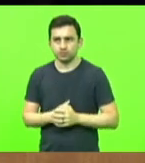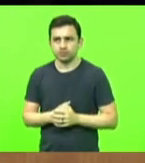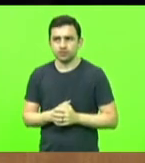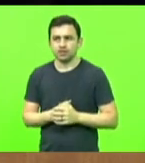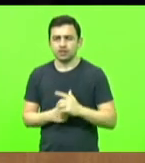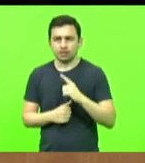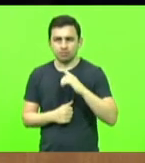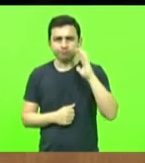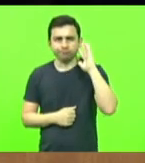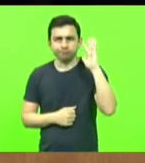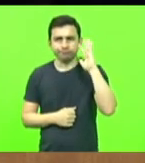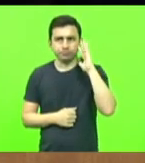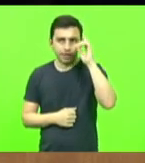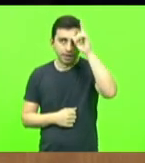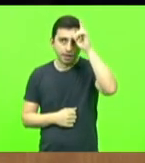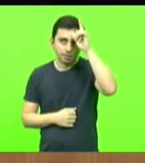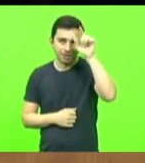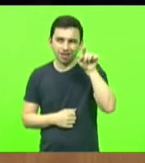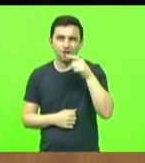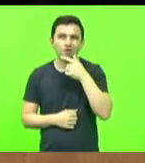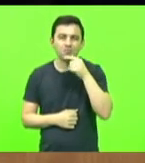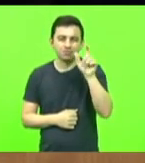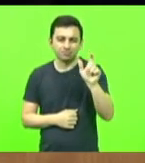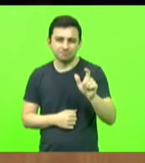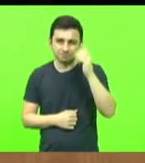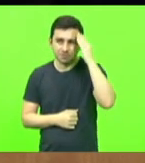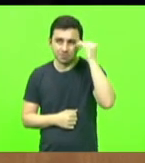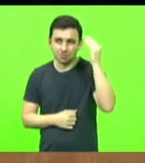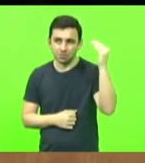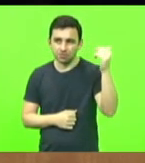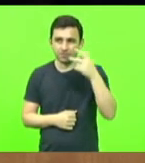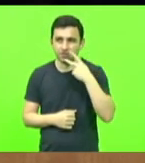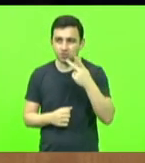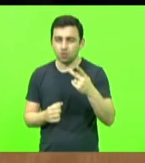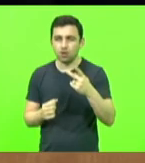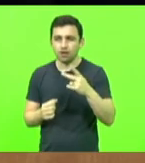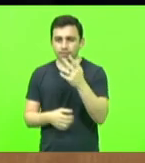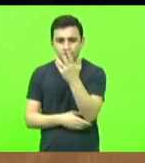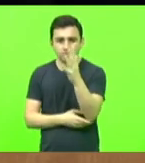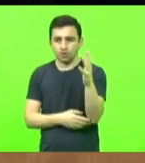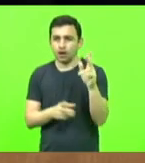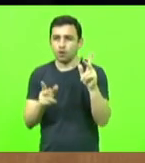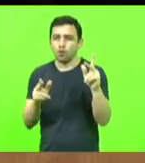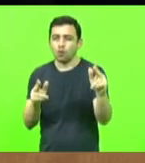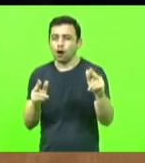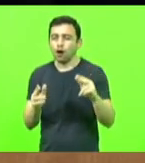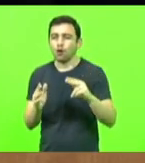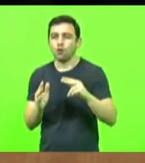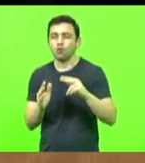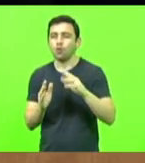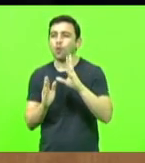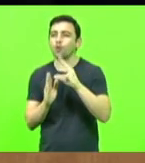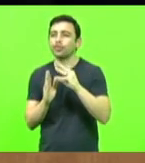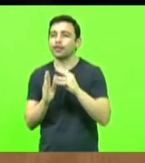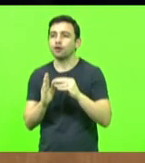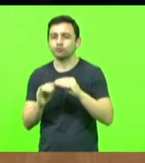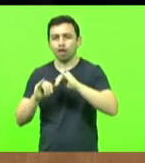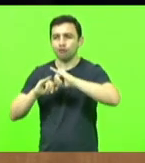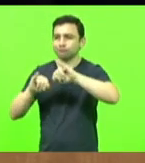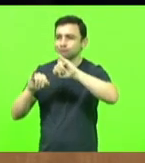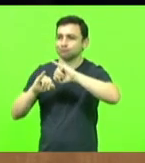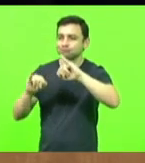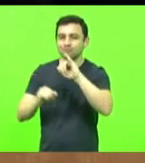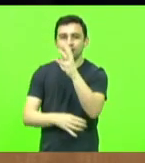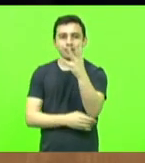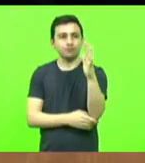pensador alemão, a natureza é o único livro que oferece conteúdo valioso em todas as suas folhas, deputado